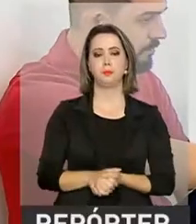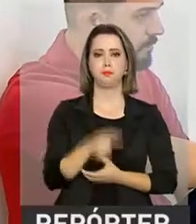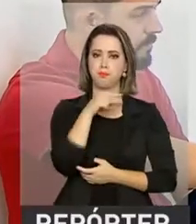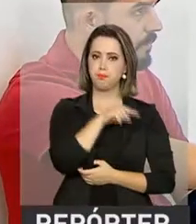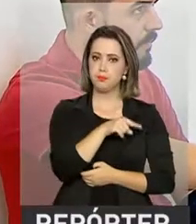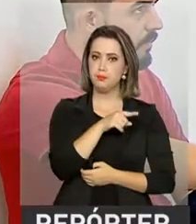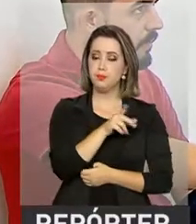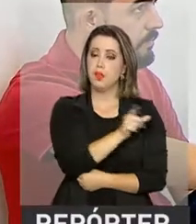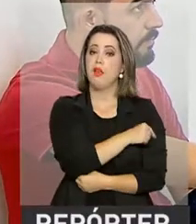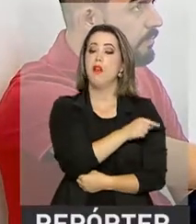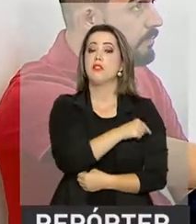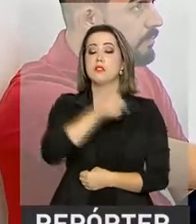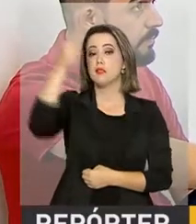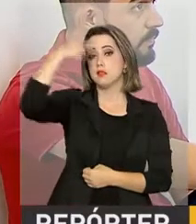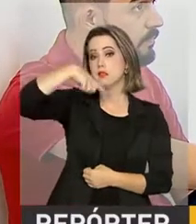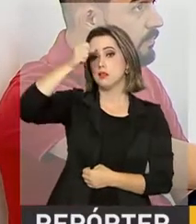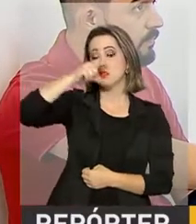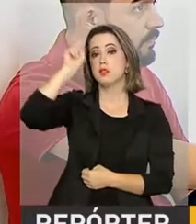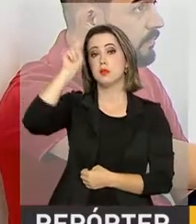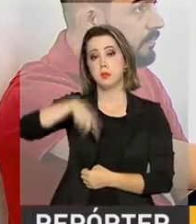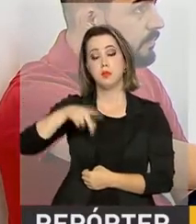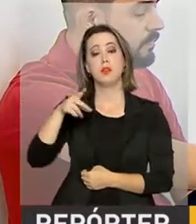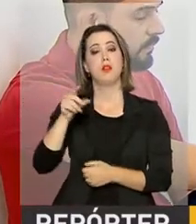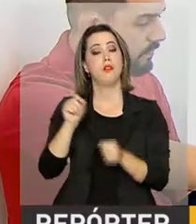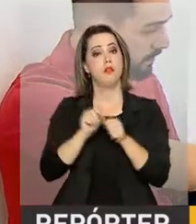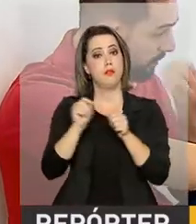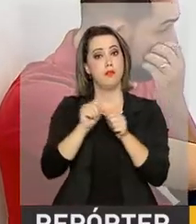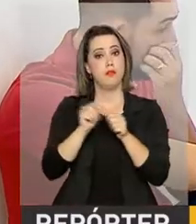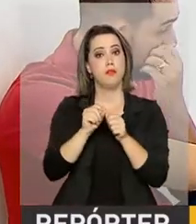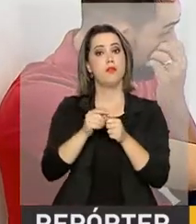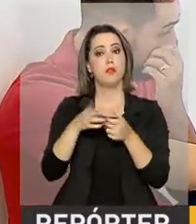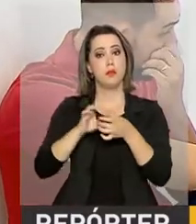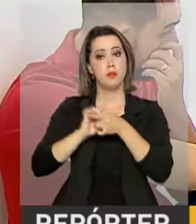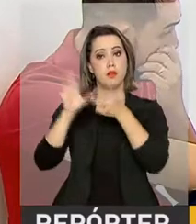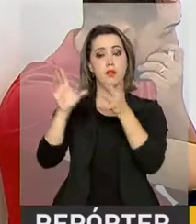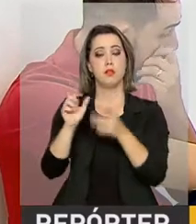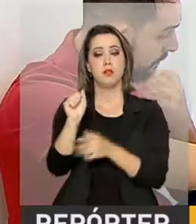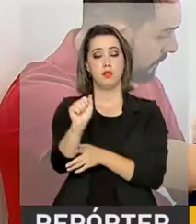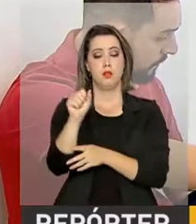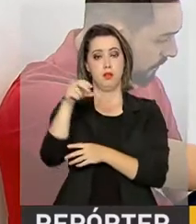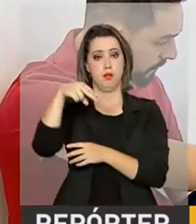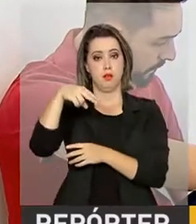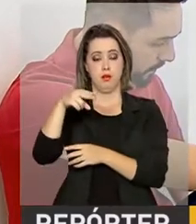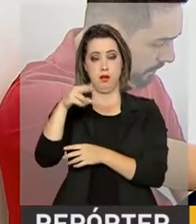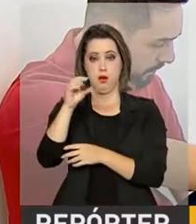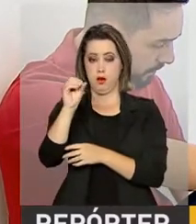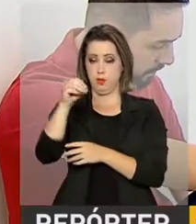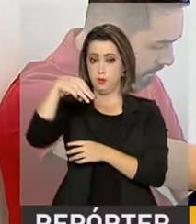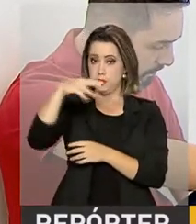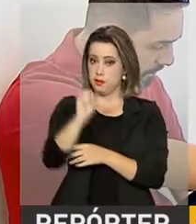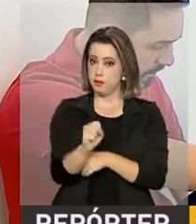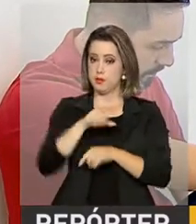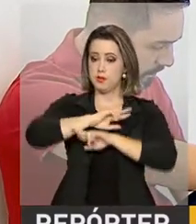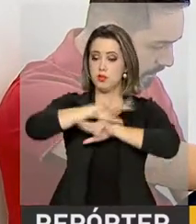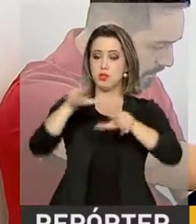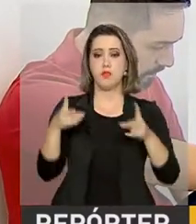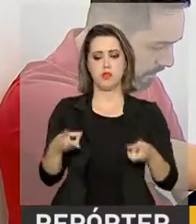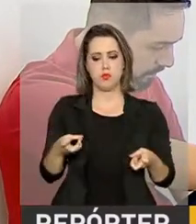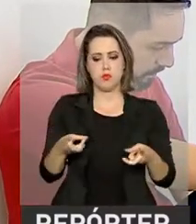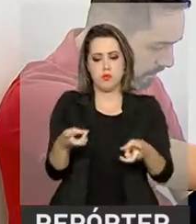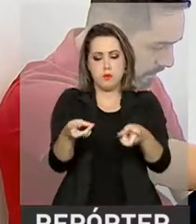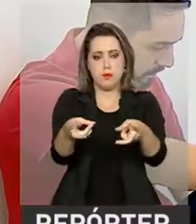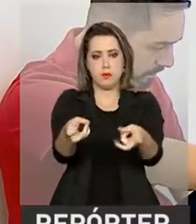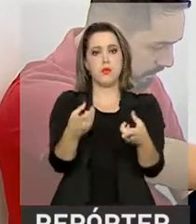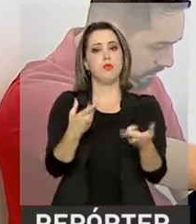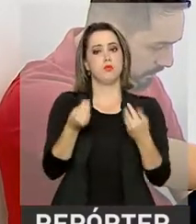vacina contra a gripe é produzida com os tipos da doença autorizados pela Organização Mundial da Saúde. É que há vários vírus causadores da